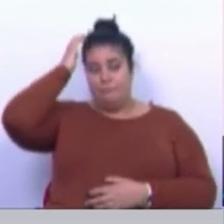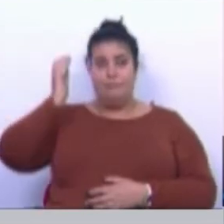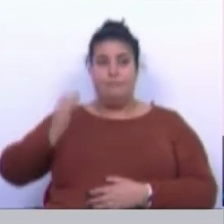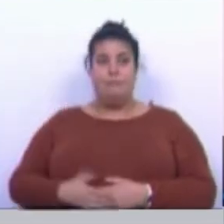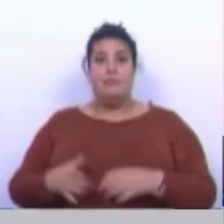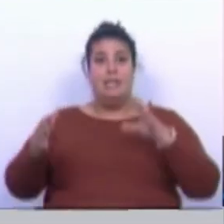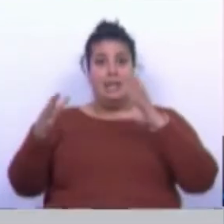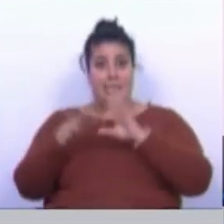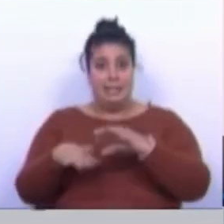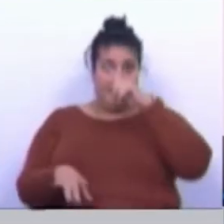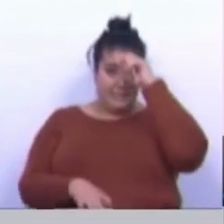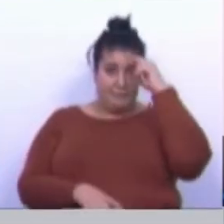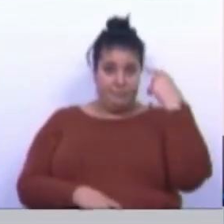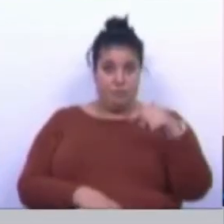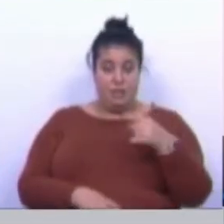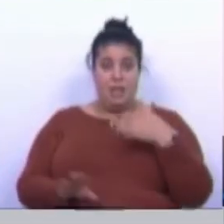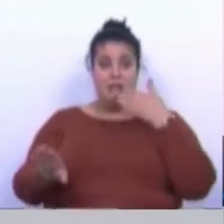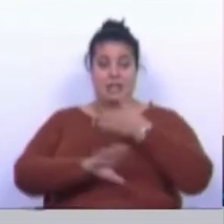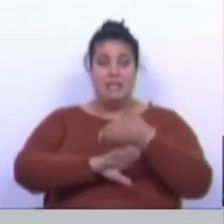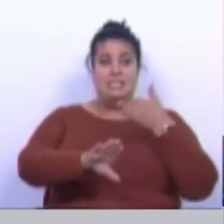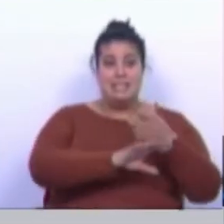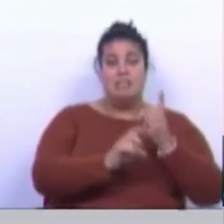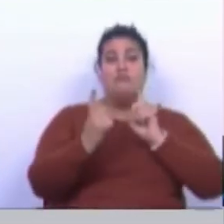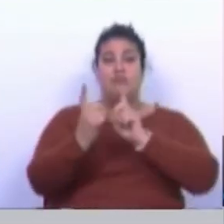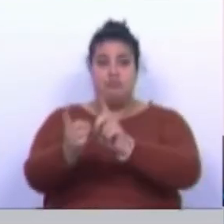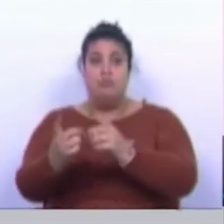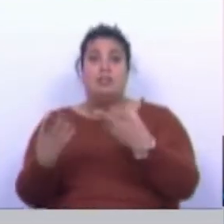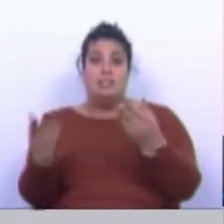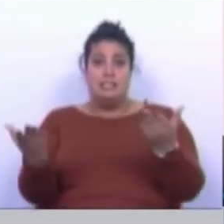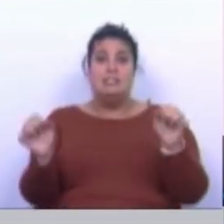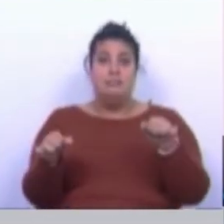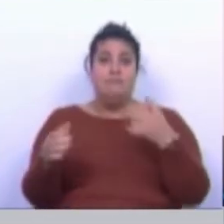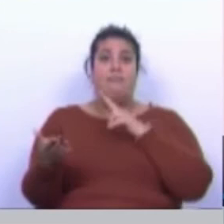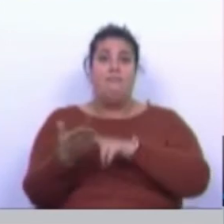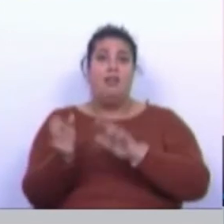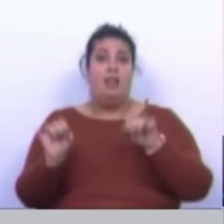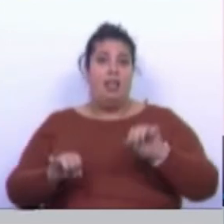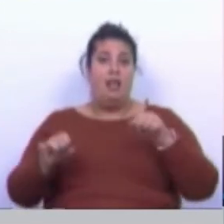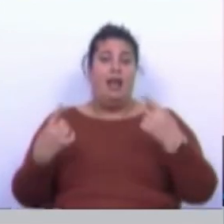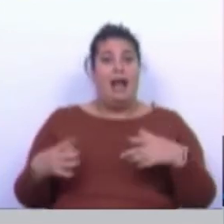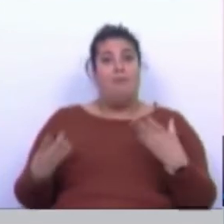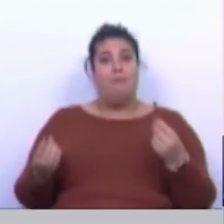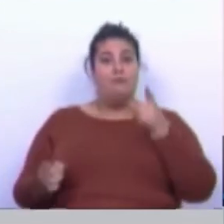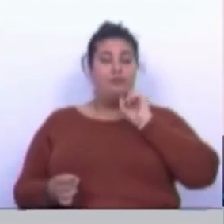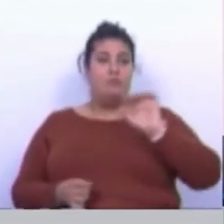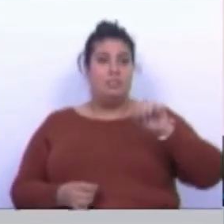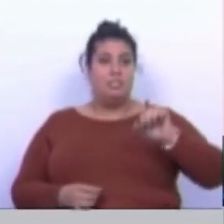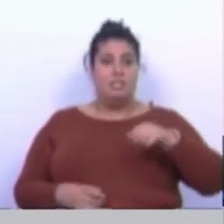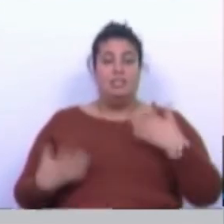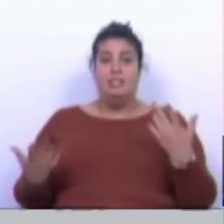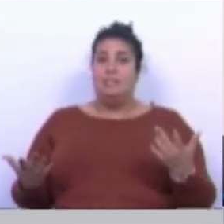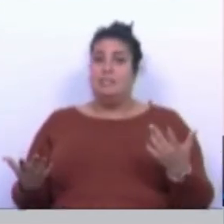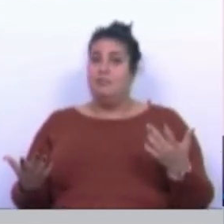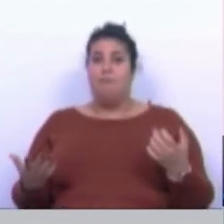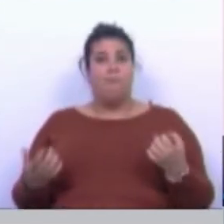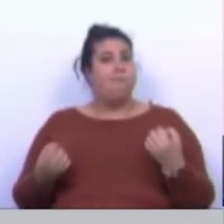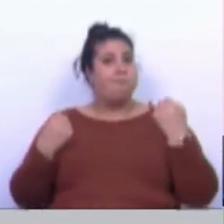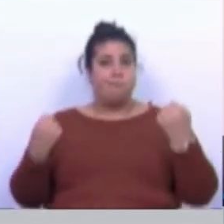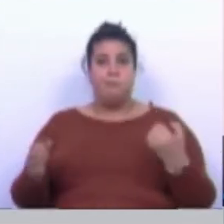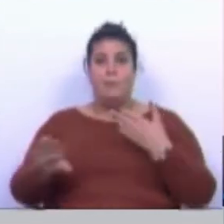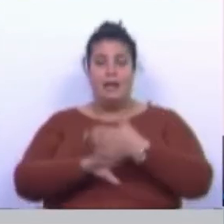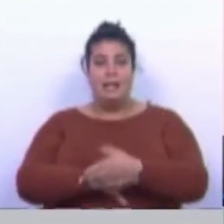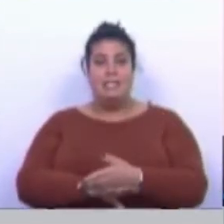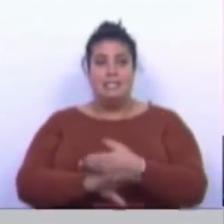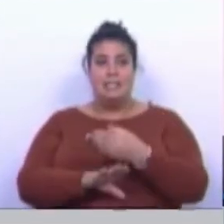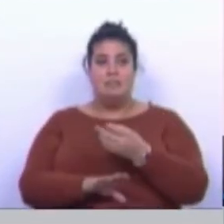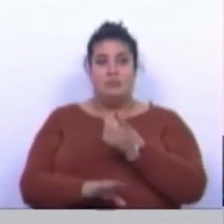Relativamente à dificuldade de acesso às consultas, é verdade. Há muitas mulheres que se queixam de não conseguir ter acesso às